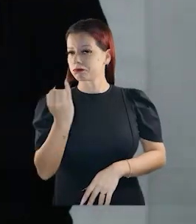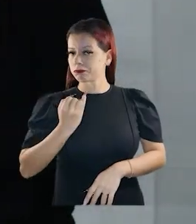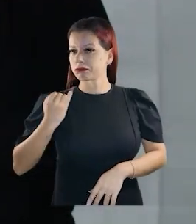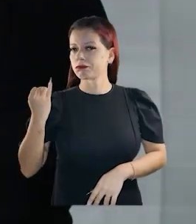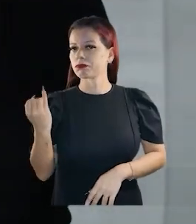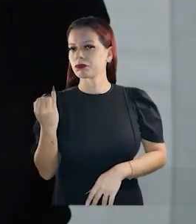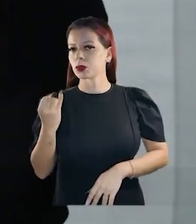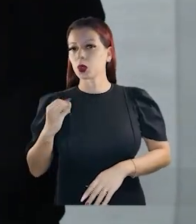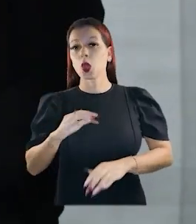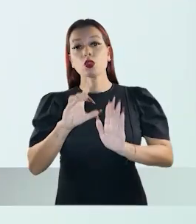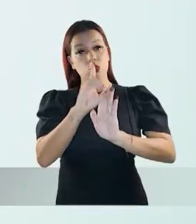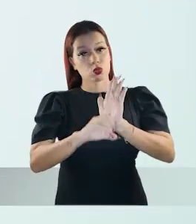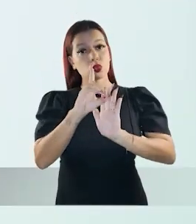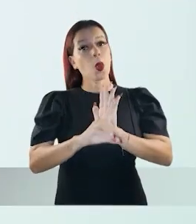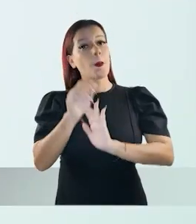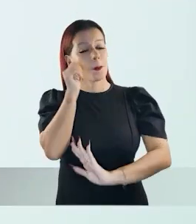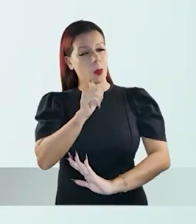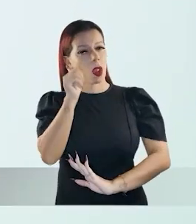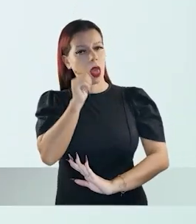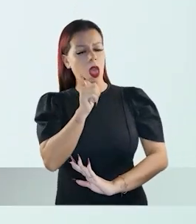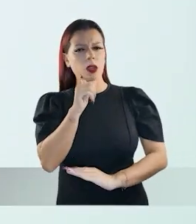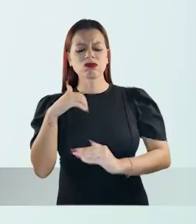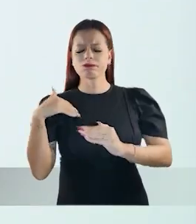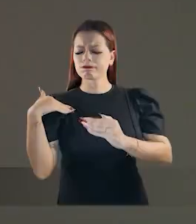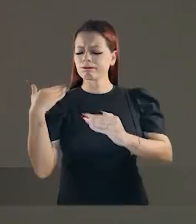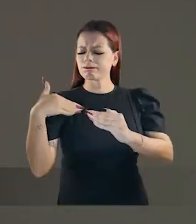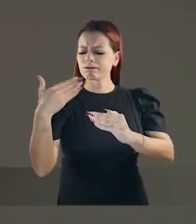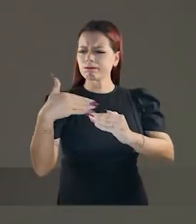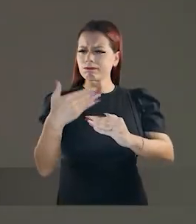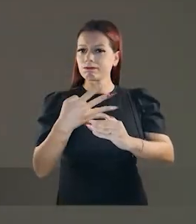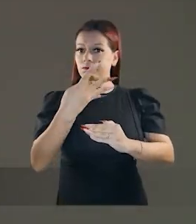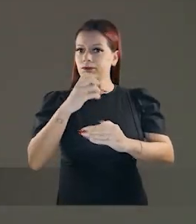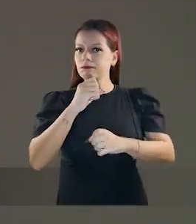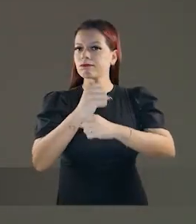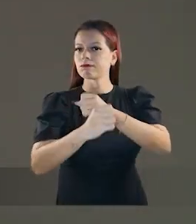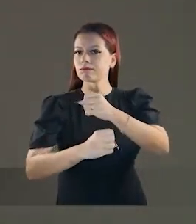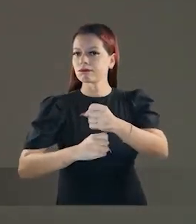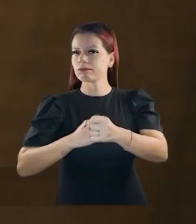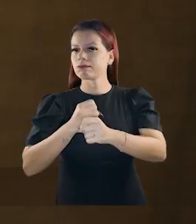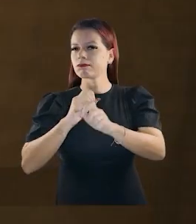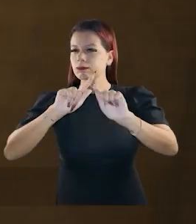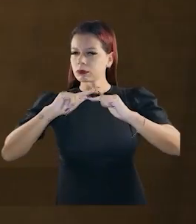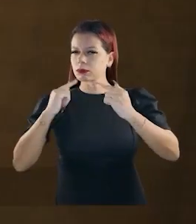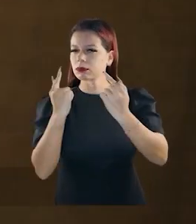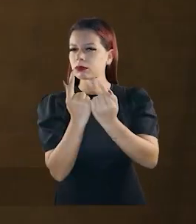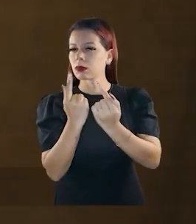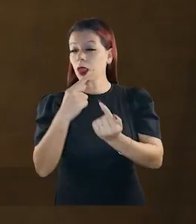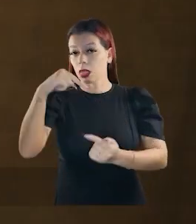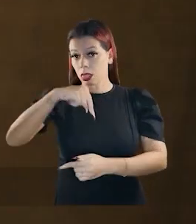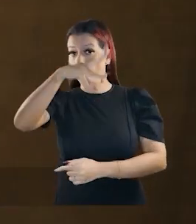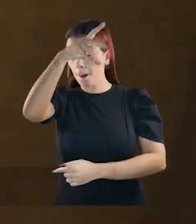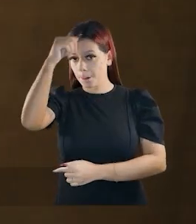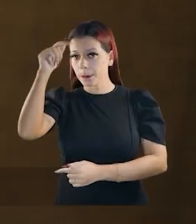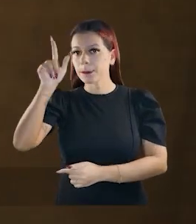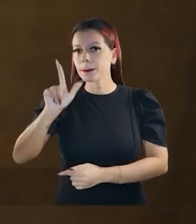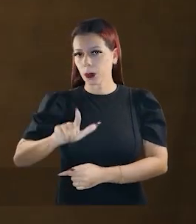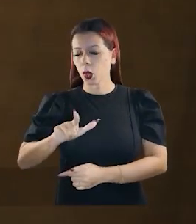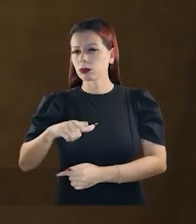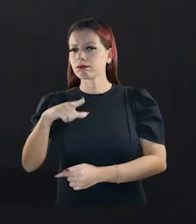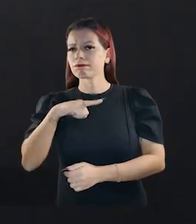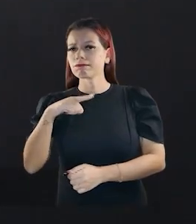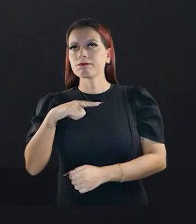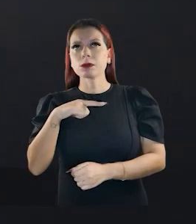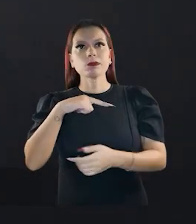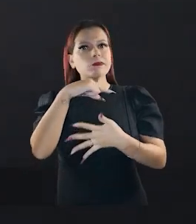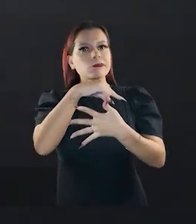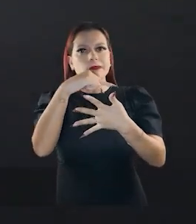fundamentais na conquista dos direitos das mulheres. Ao longo de seus mais de 40 anos, a Assembleia Legislativa de Mato Grosso do